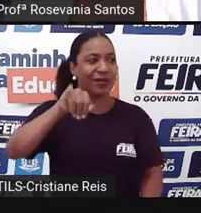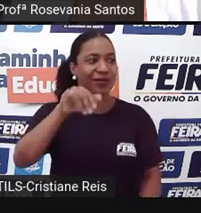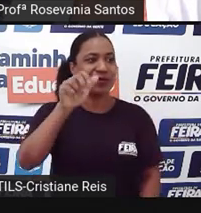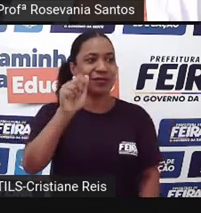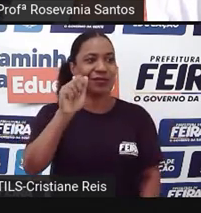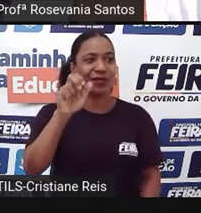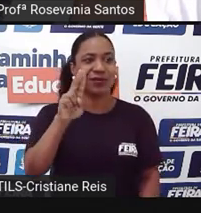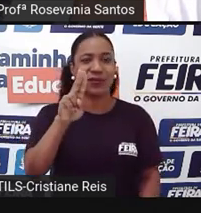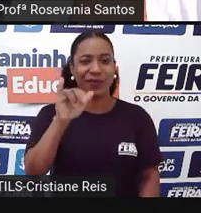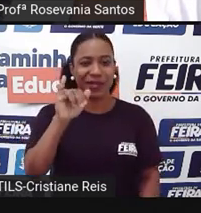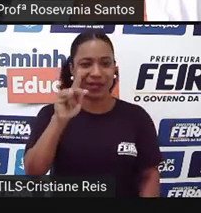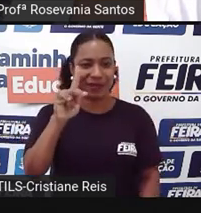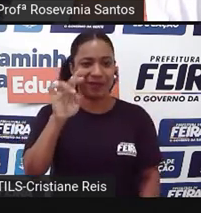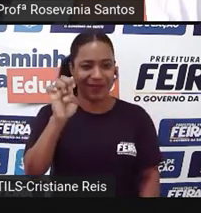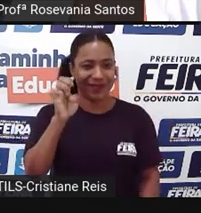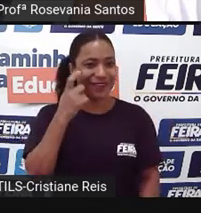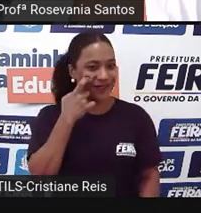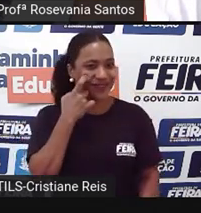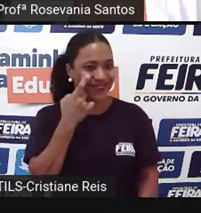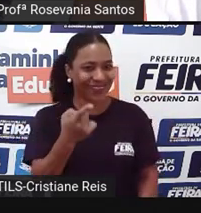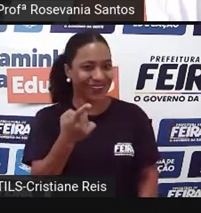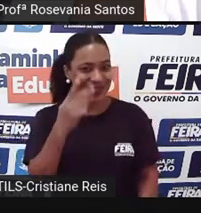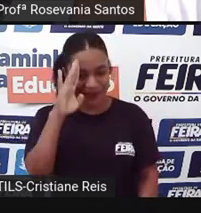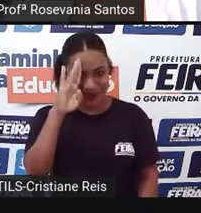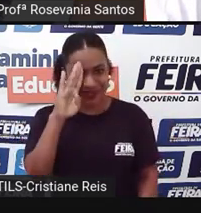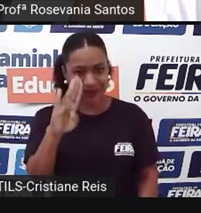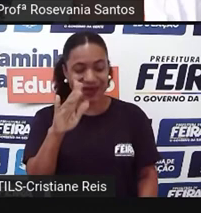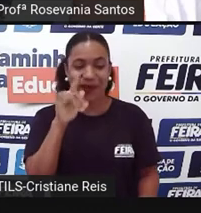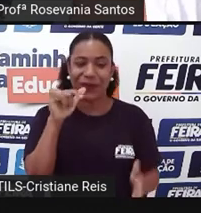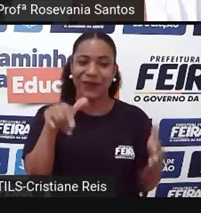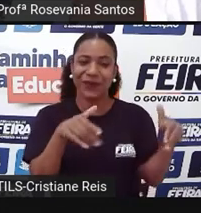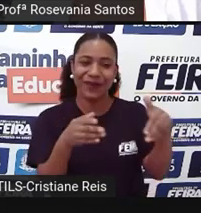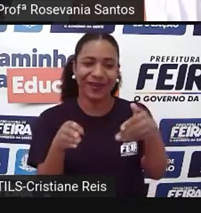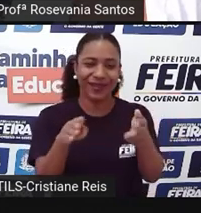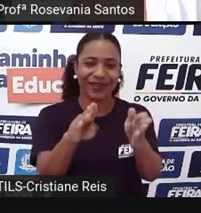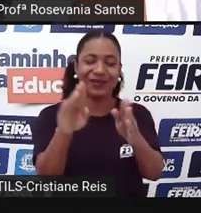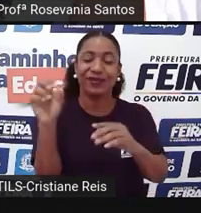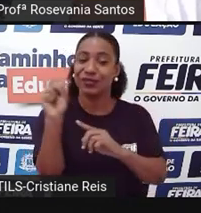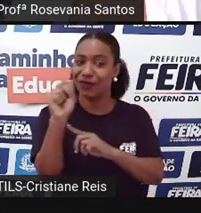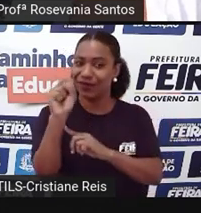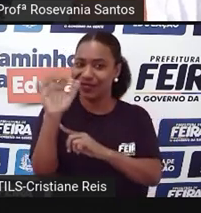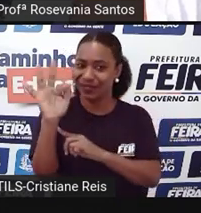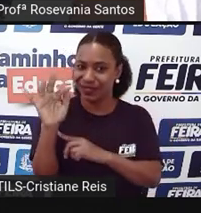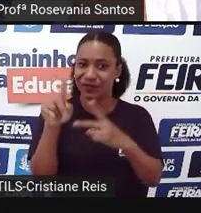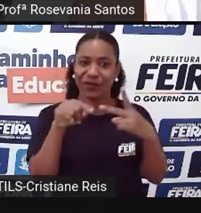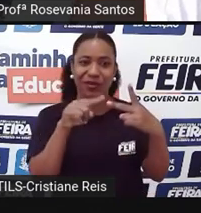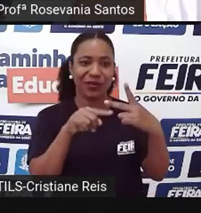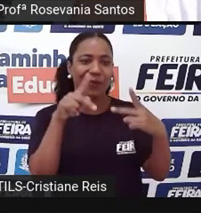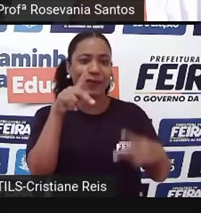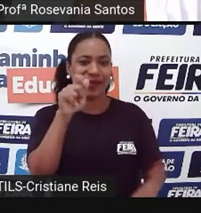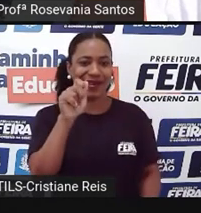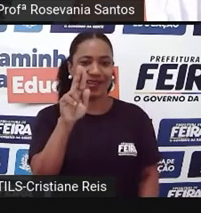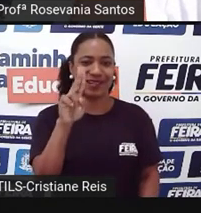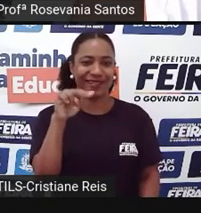as principais, nós temos aqui o Rio São Francisco e o Rio Parnaíba, né, da bacia do Parnaíba.